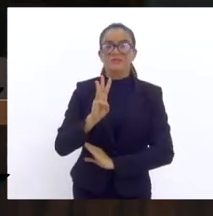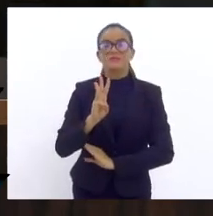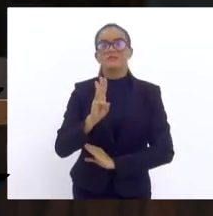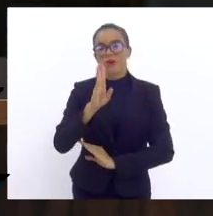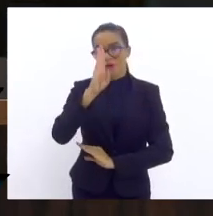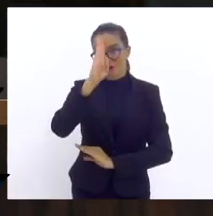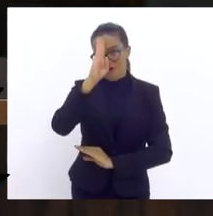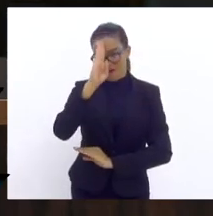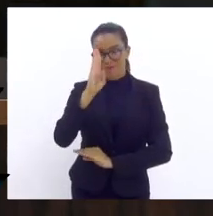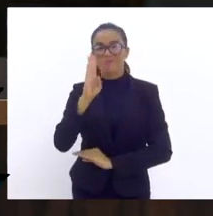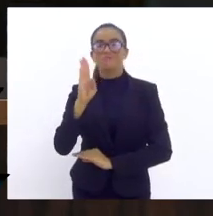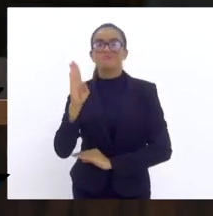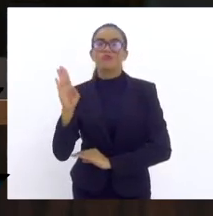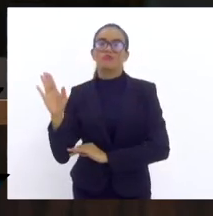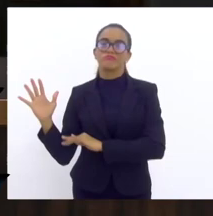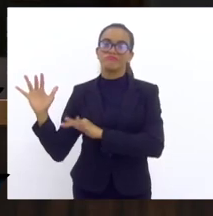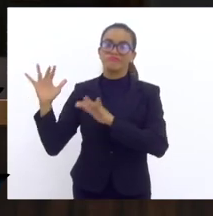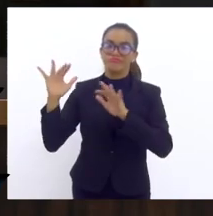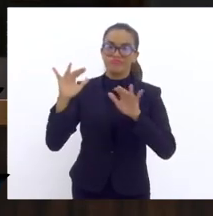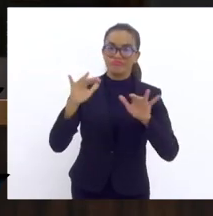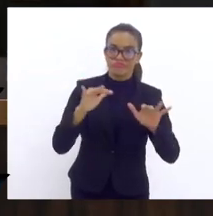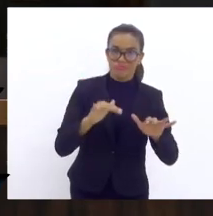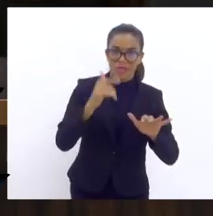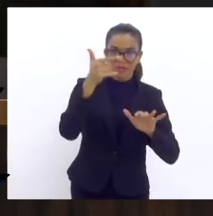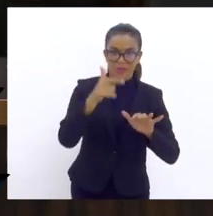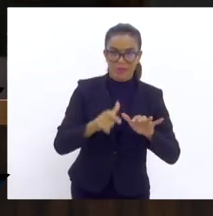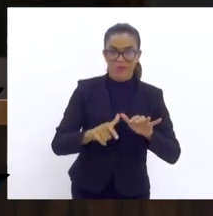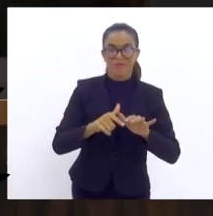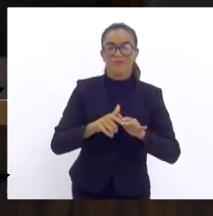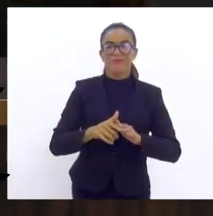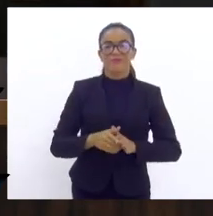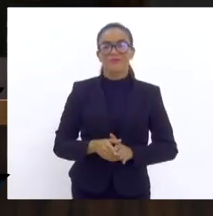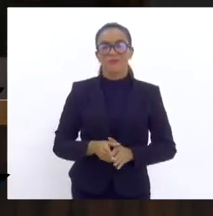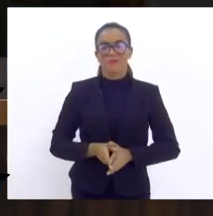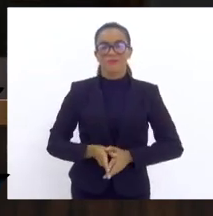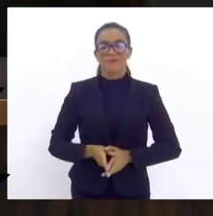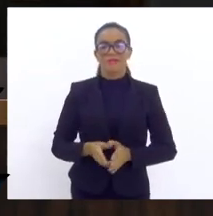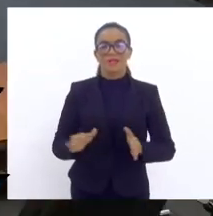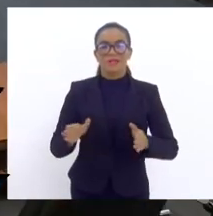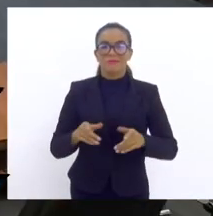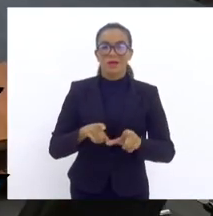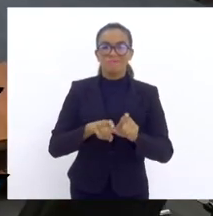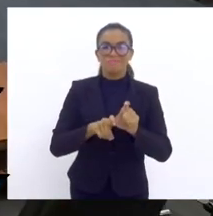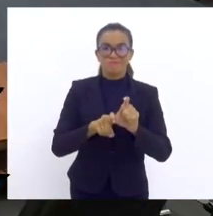retornaremos com a ordem do dia. Está suspensa a sessão.